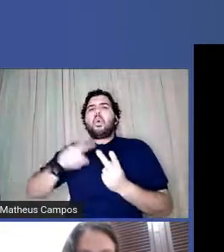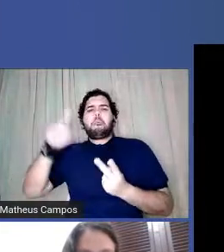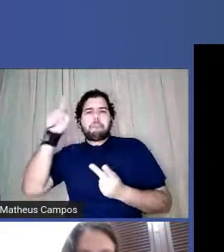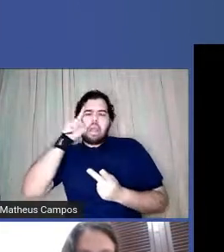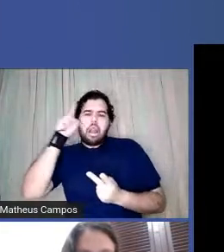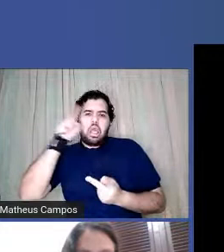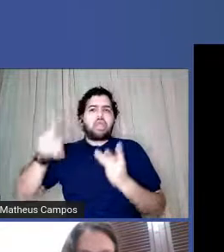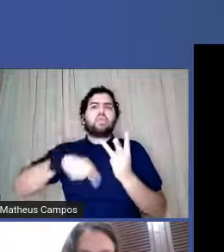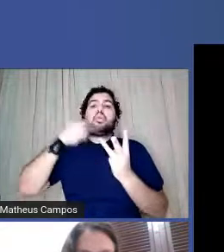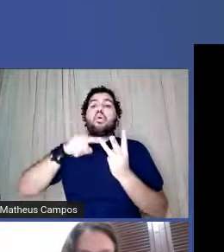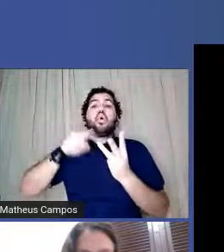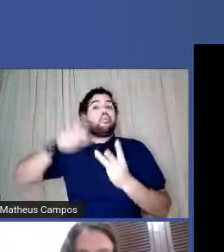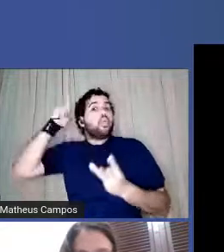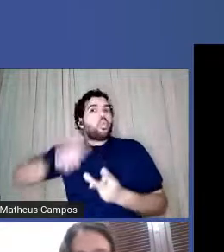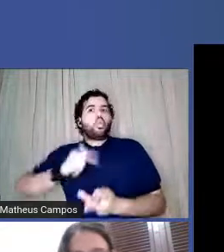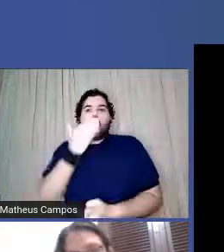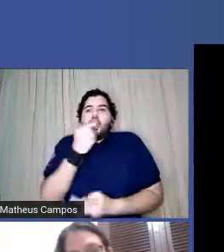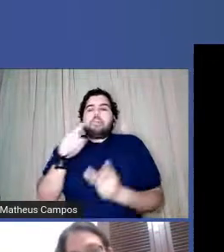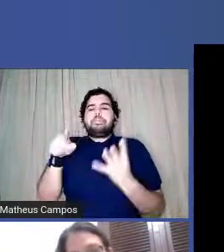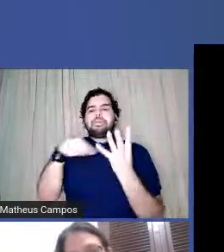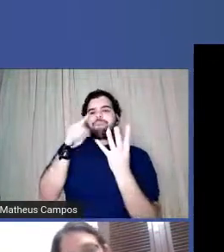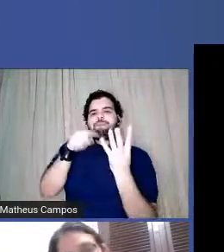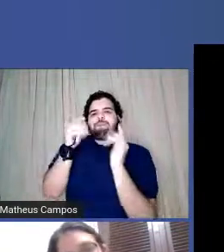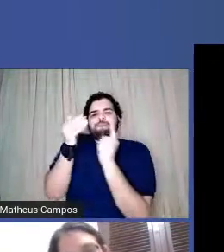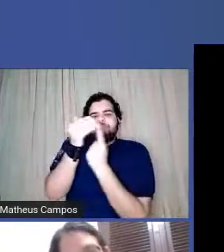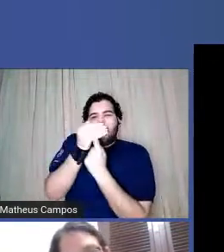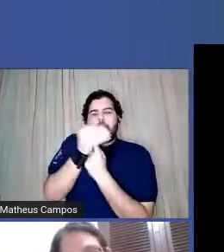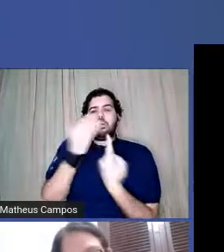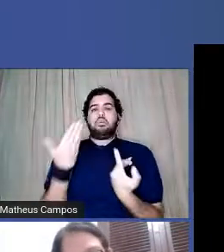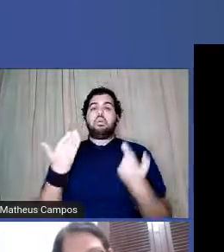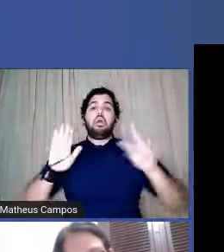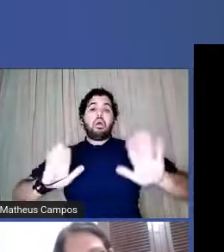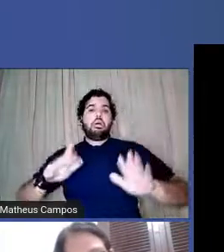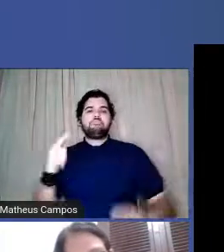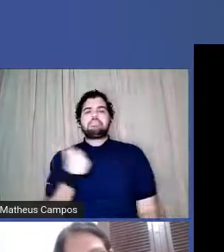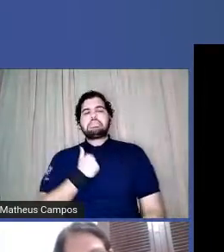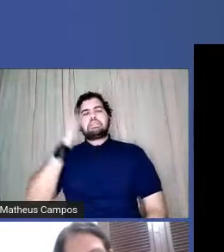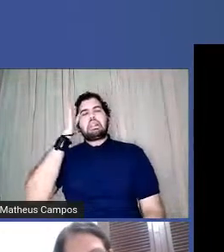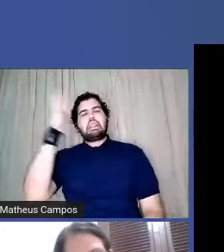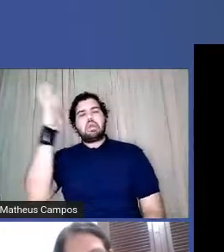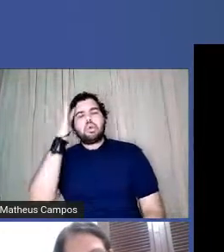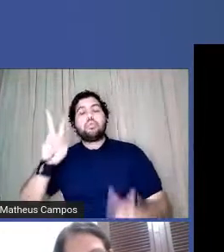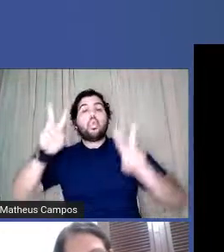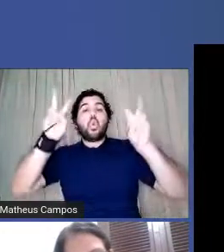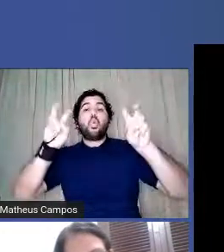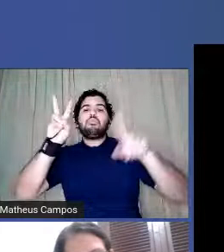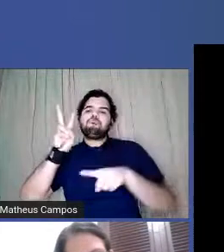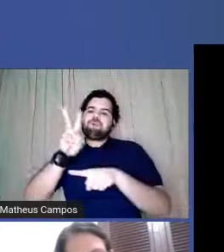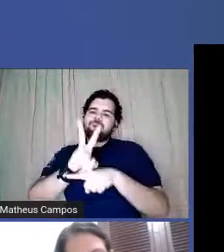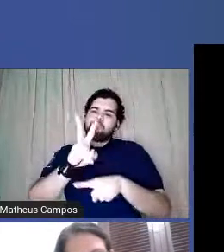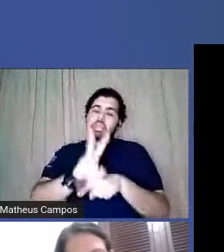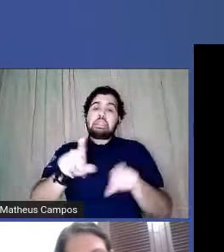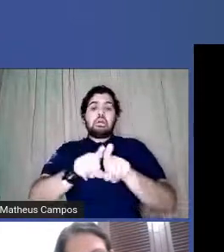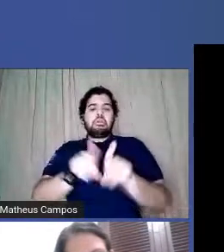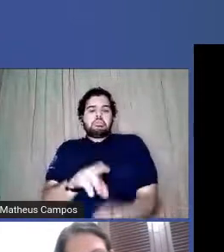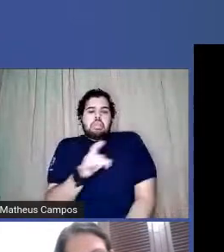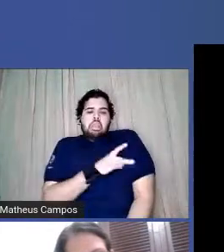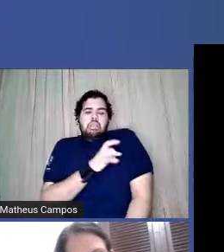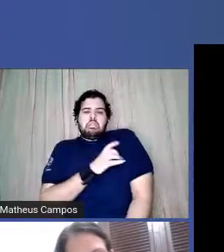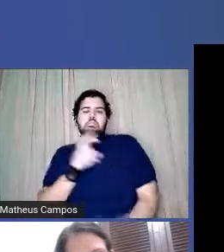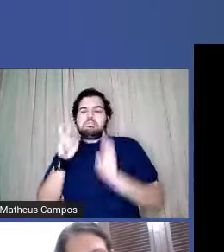conseguir o pão e proteção, mas só consigo pensar no cuidado e medo de ver os meus ao chão.